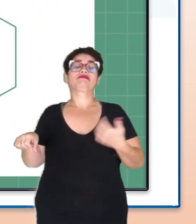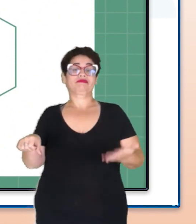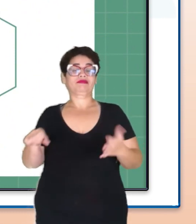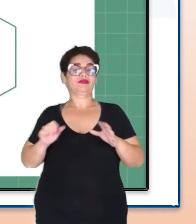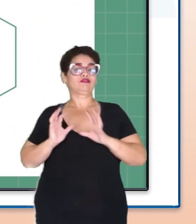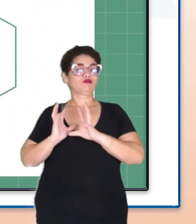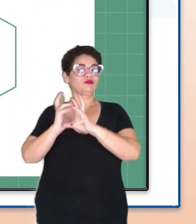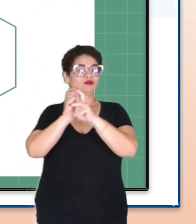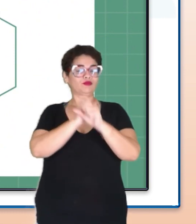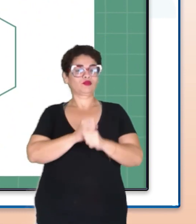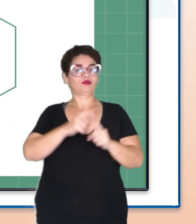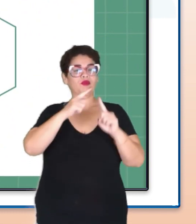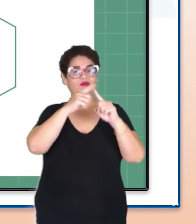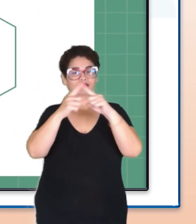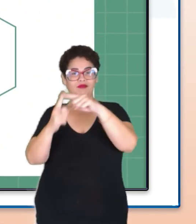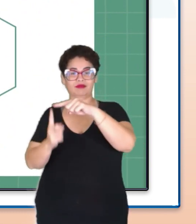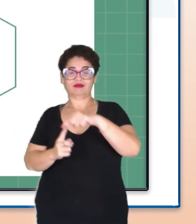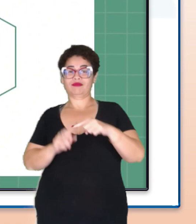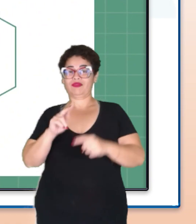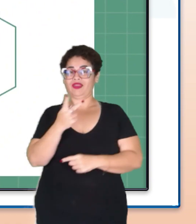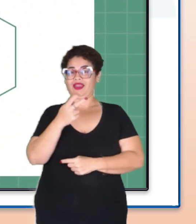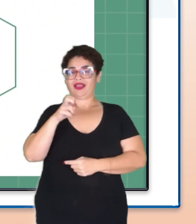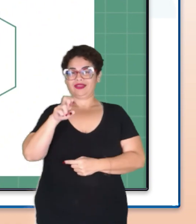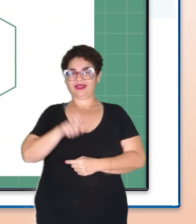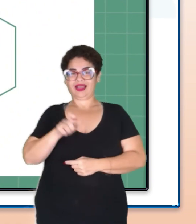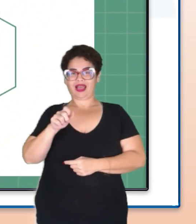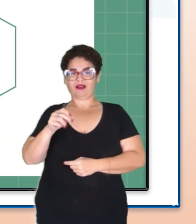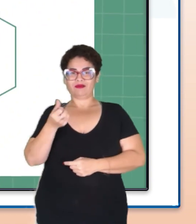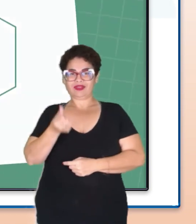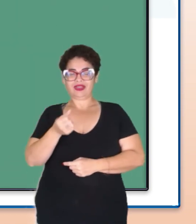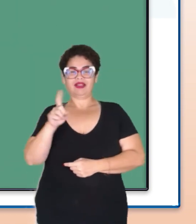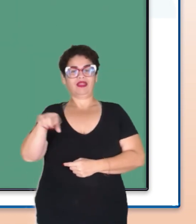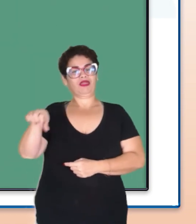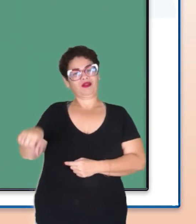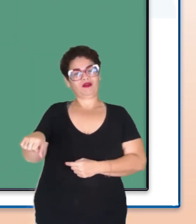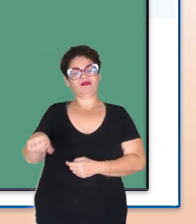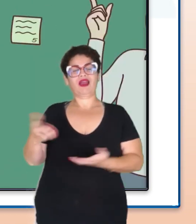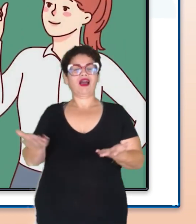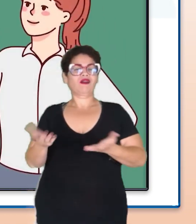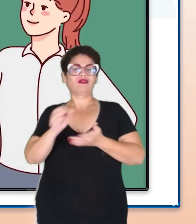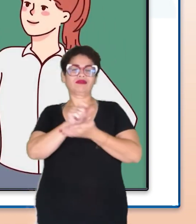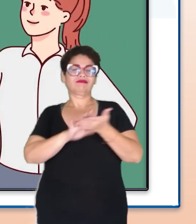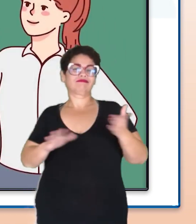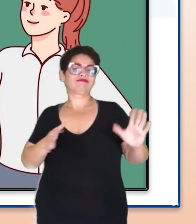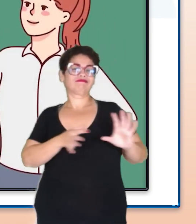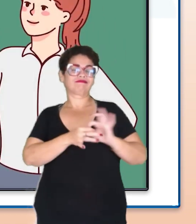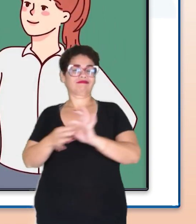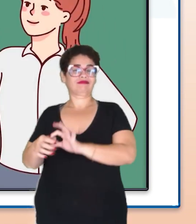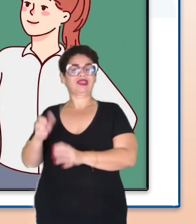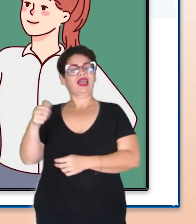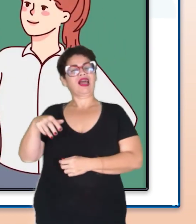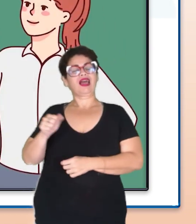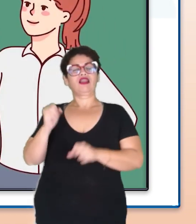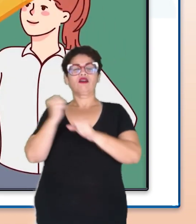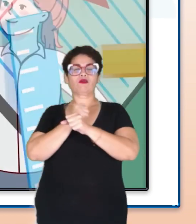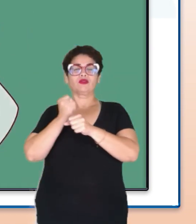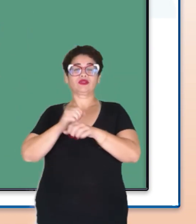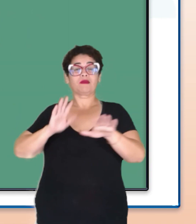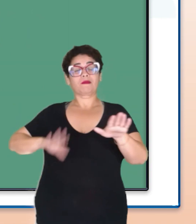9. Portanto, o número de diagonais em um hexágono é 9. Agora, vamos resolver uma atividade contextualizada. Ana está